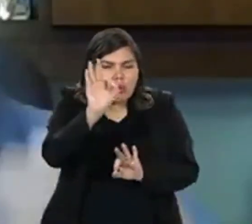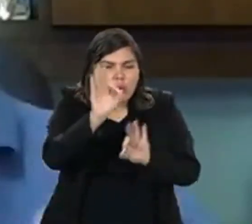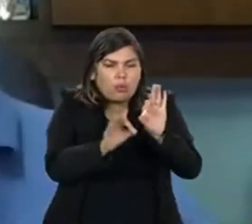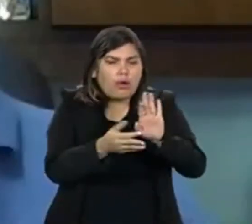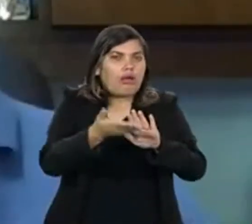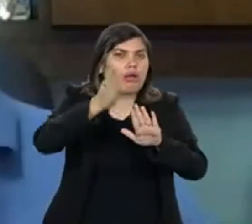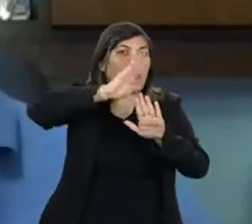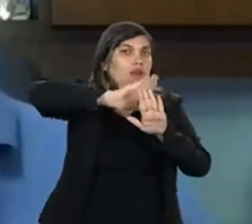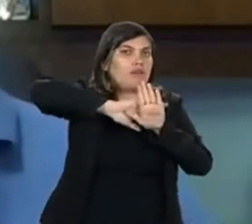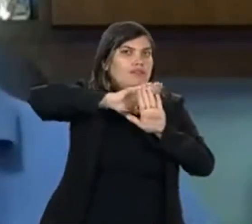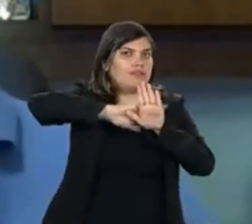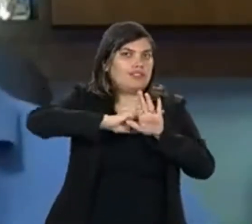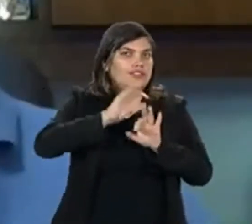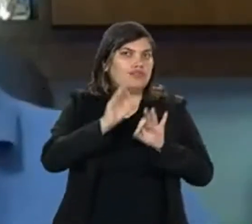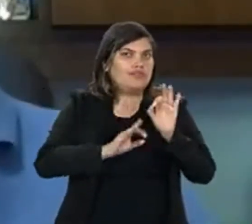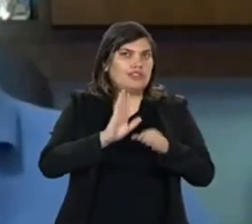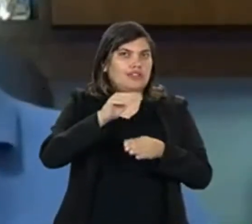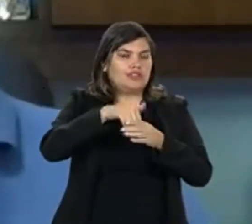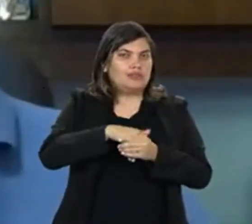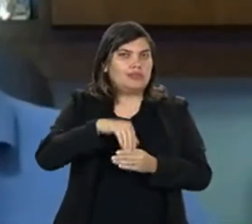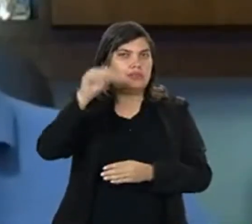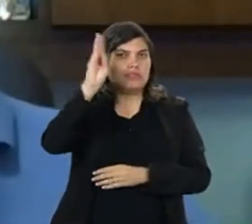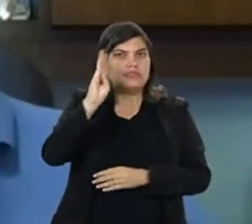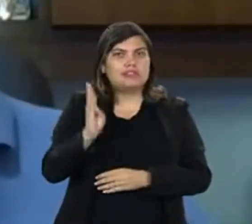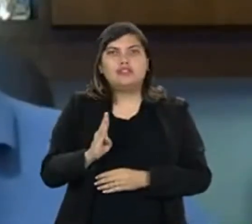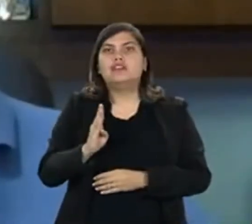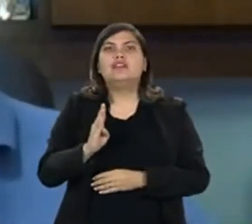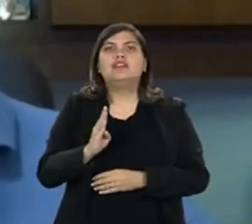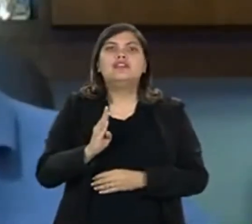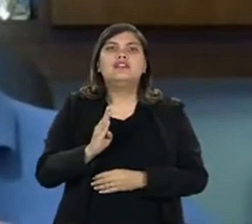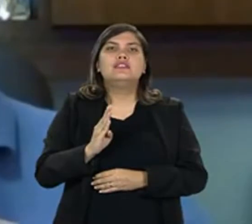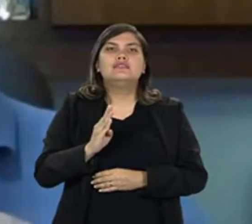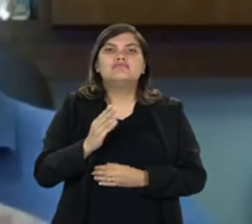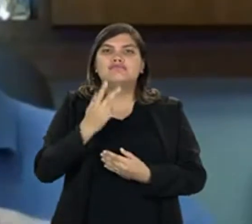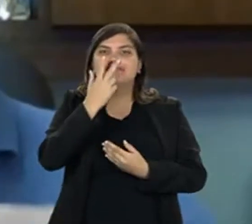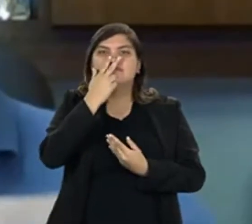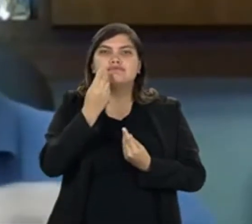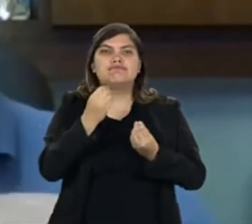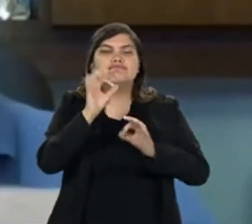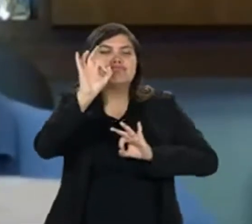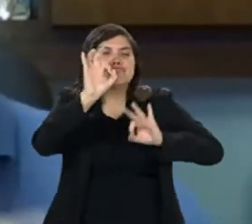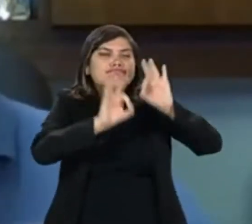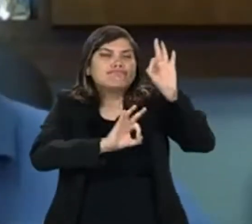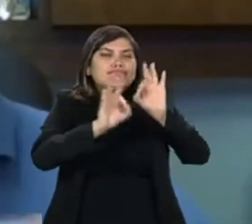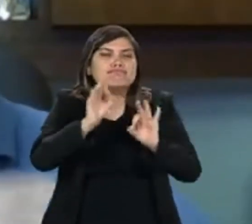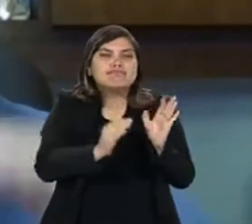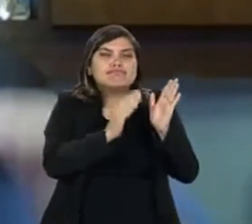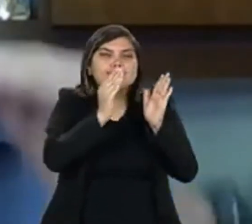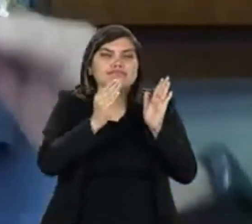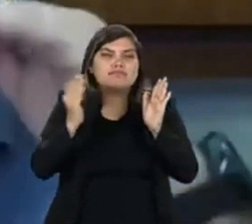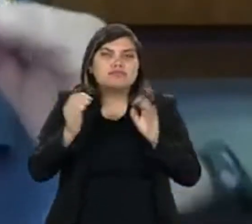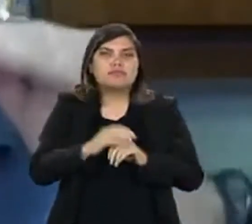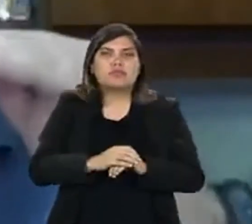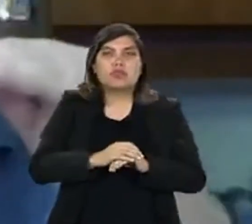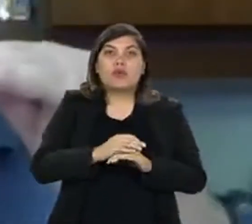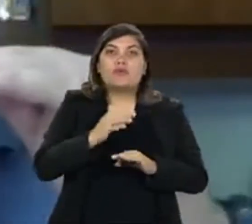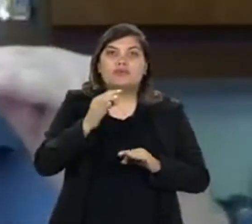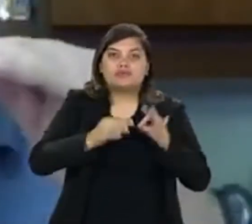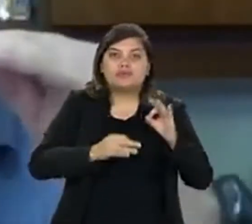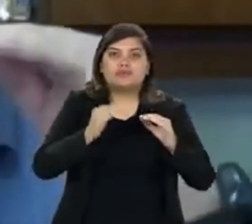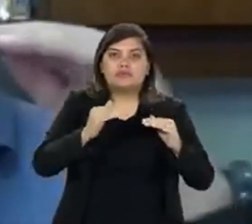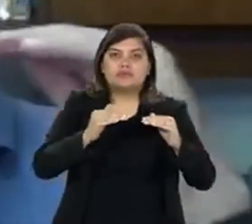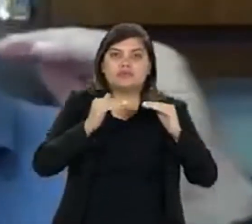organização tão grande da Justiça Eleitoral brasileira que traz tudo tão organizado. Tem um